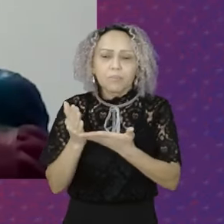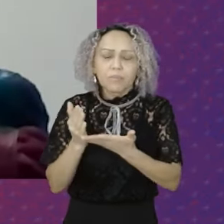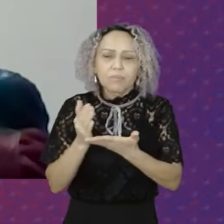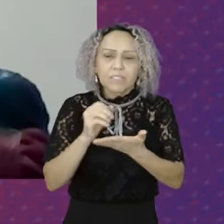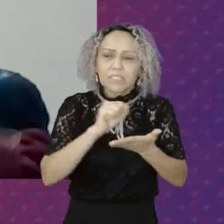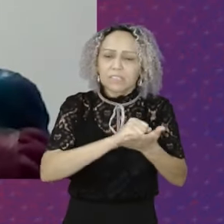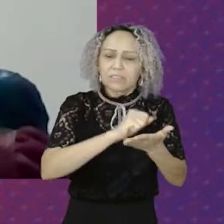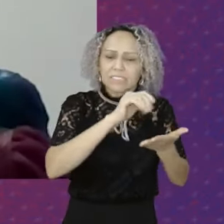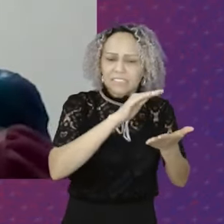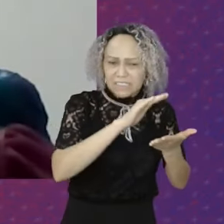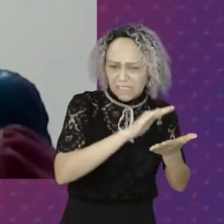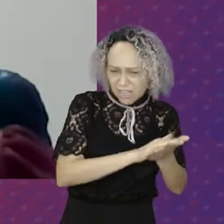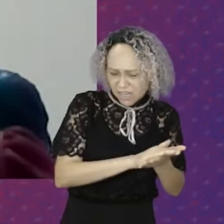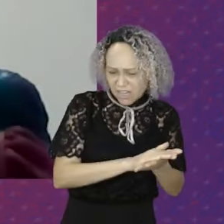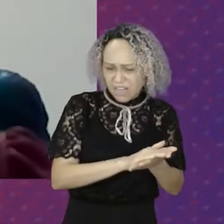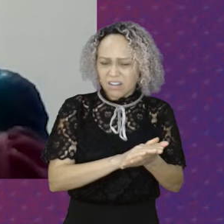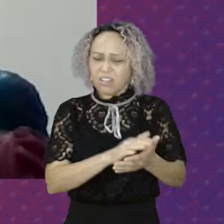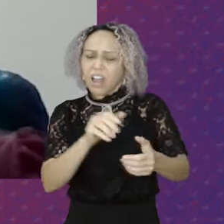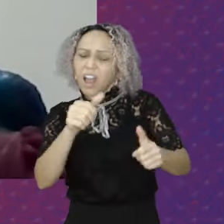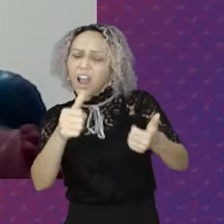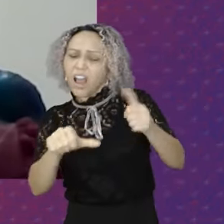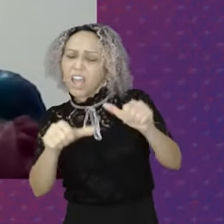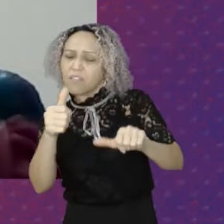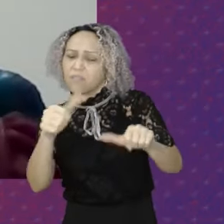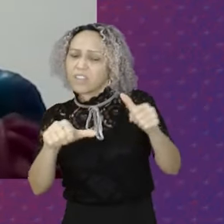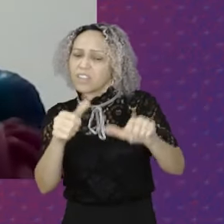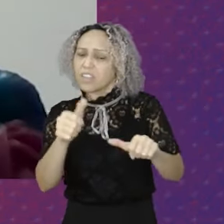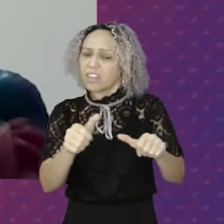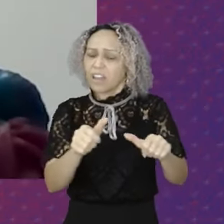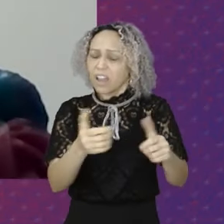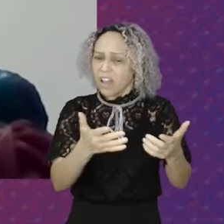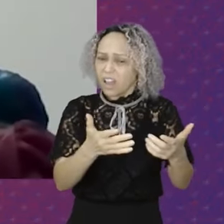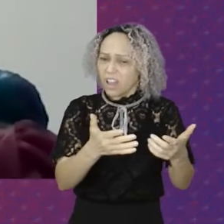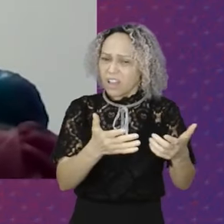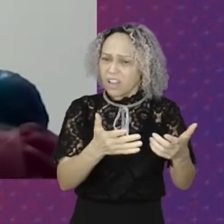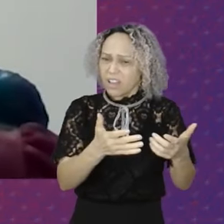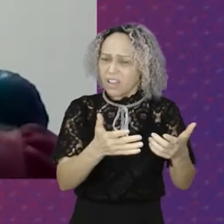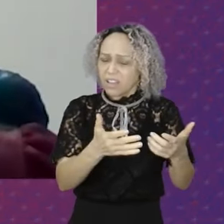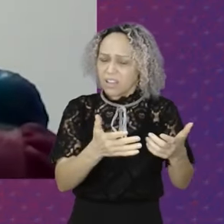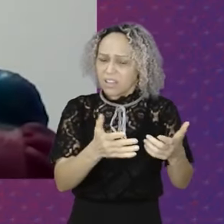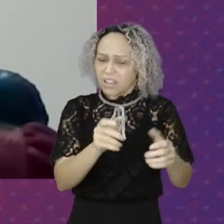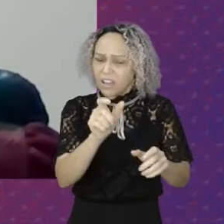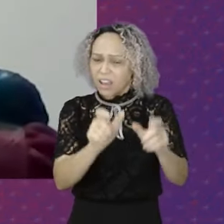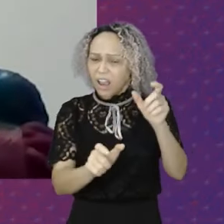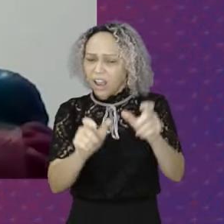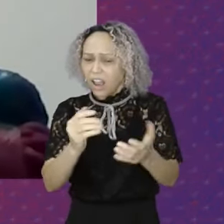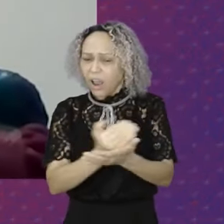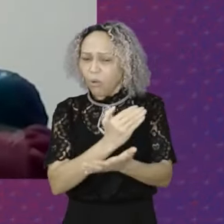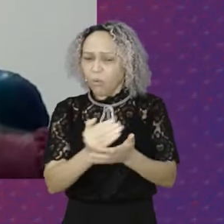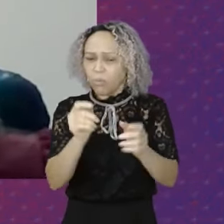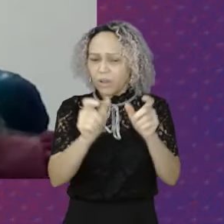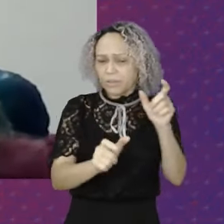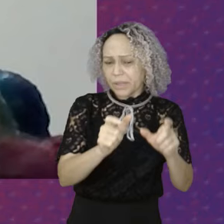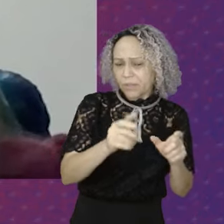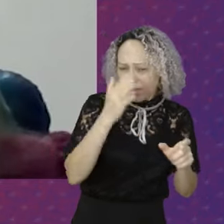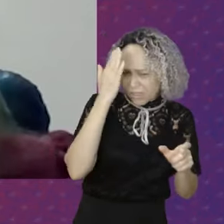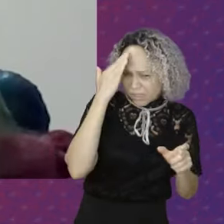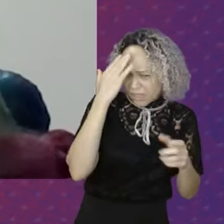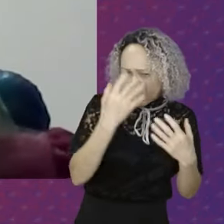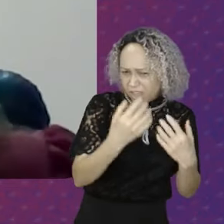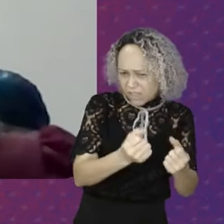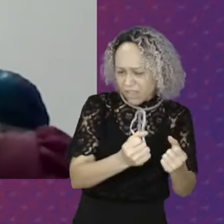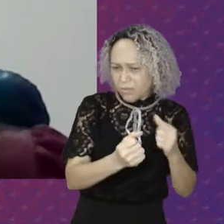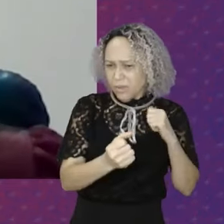fazer a revisão De benefícios Porque Infelizmente A mudança Ocorrida No governo